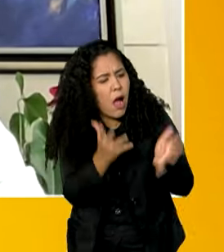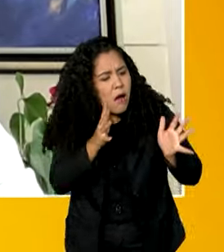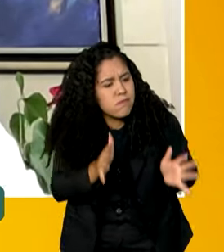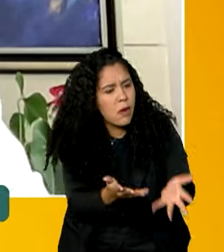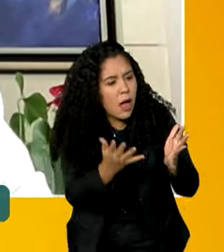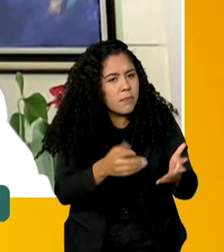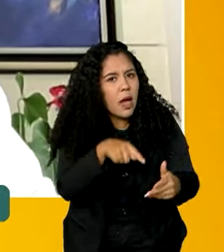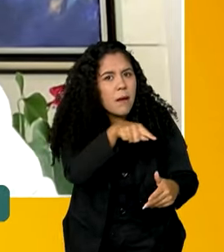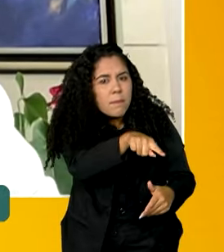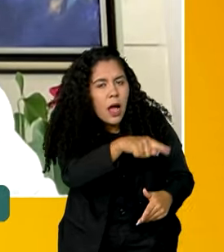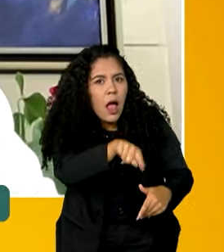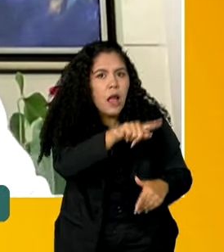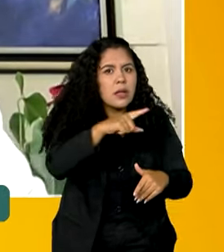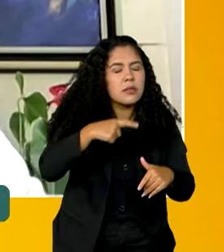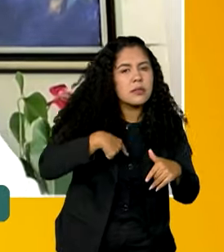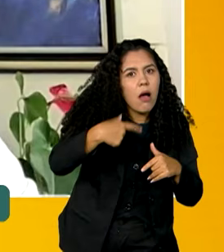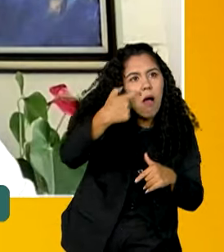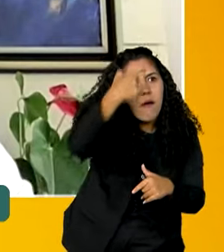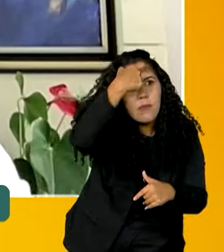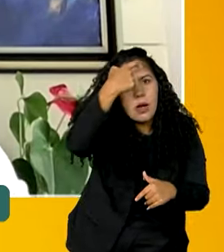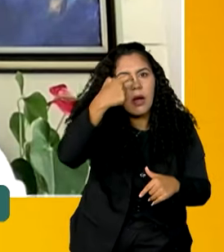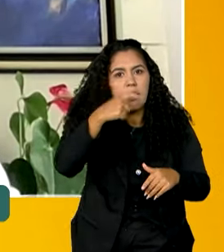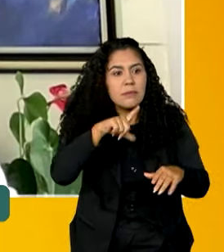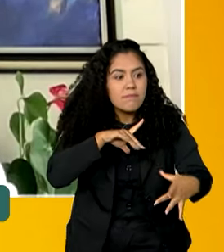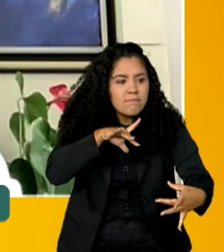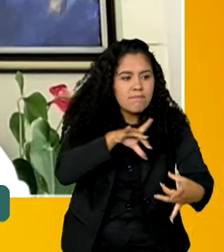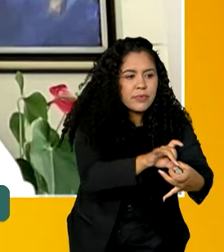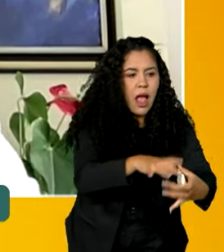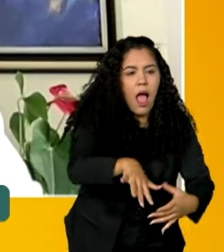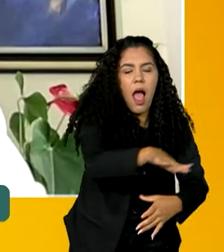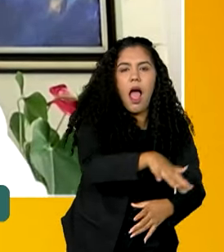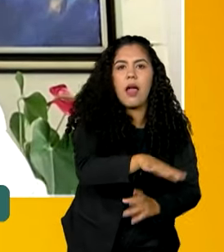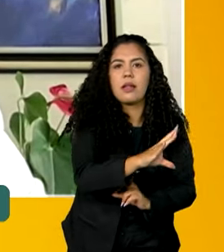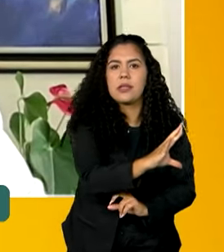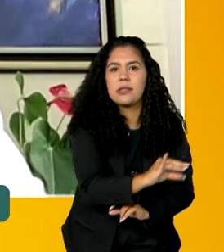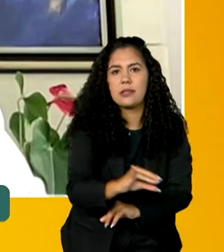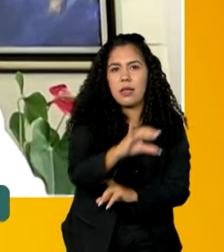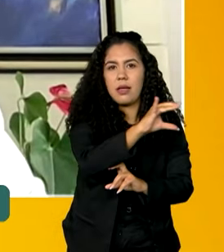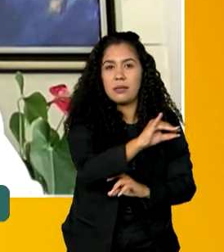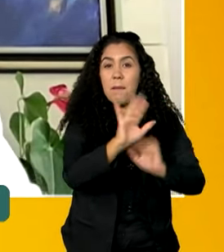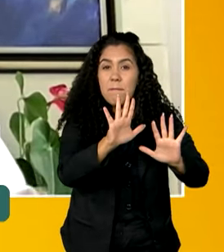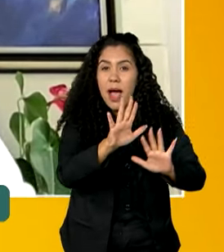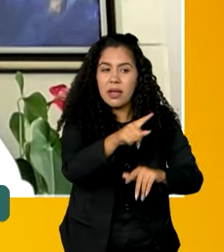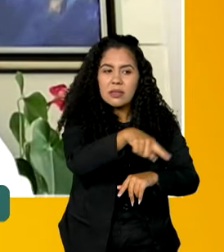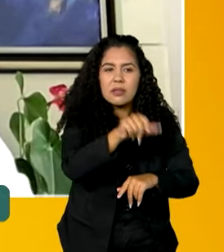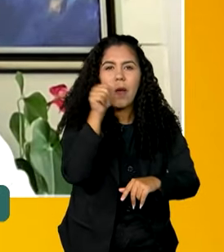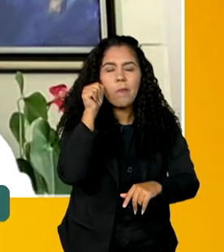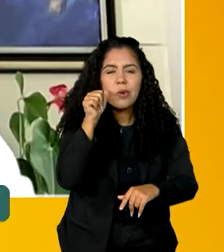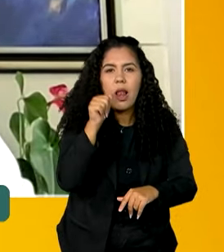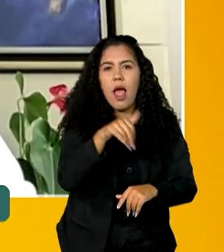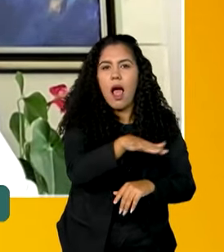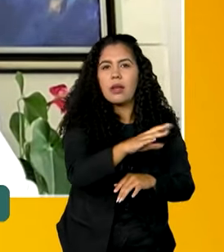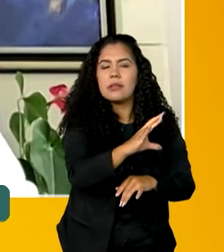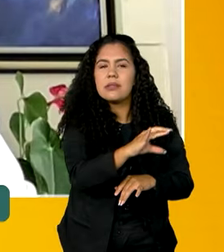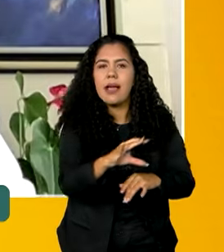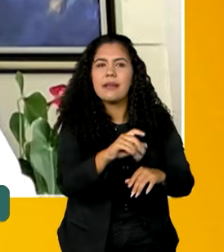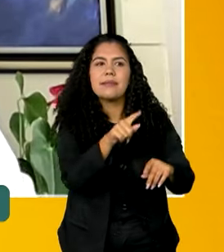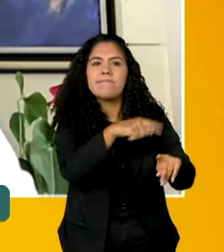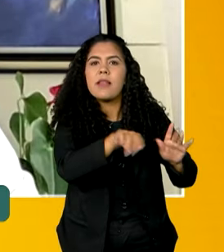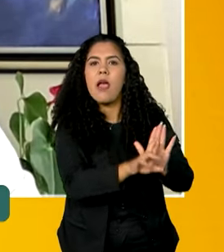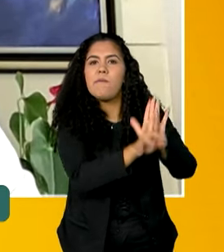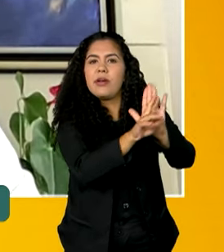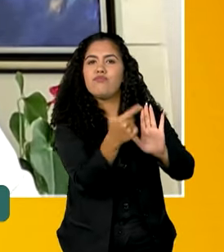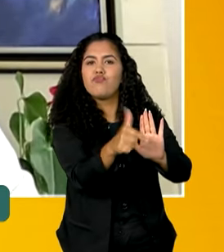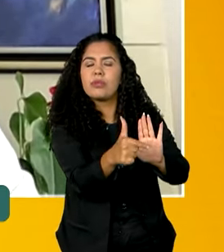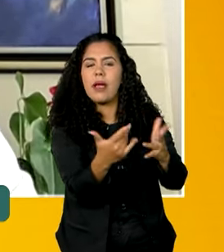ciência. E em algumas áreas da ciência, as mulheres são menos representadas, como a área de